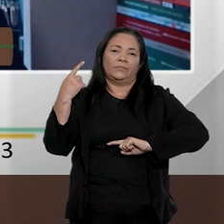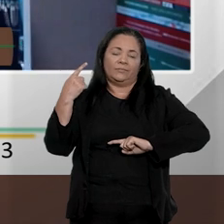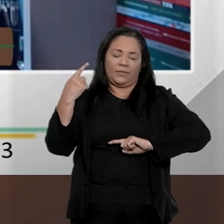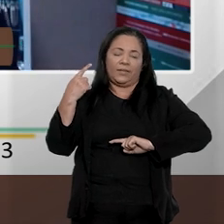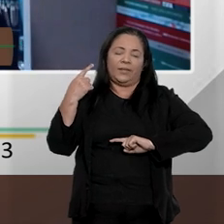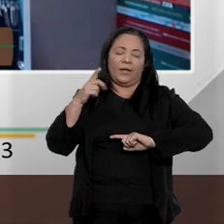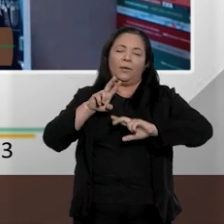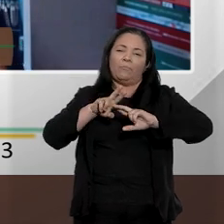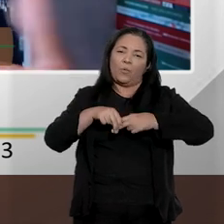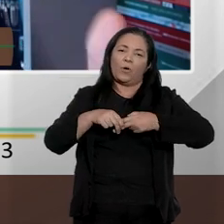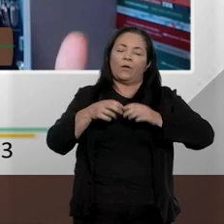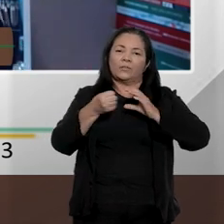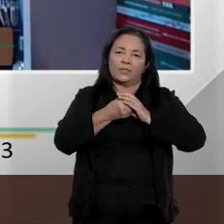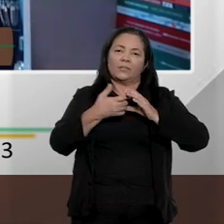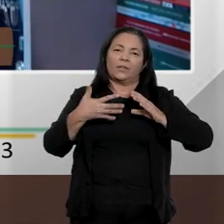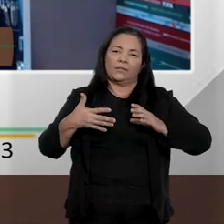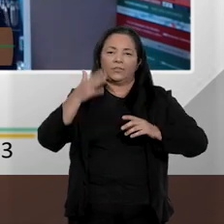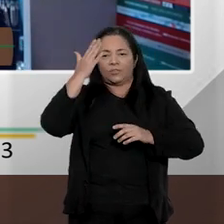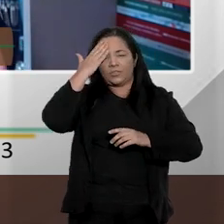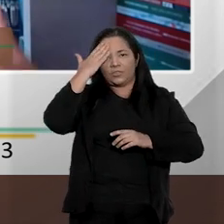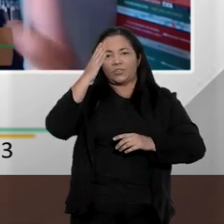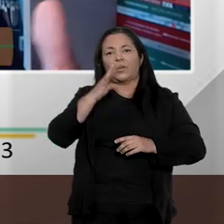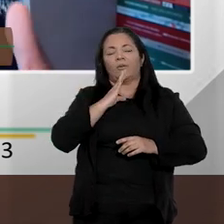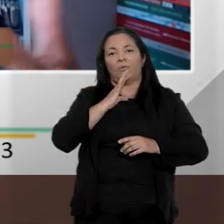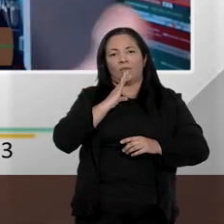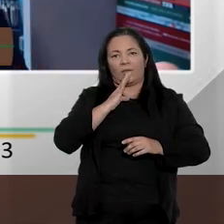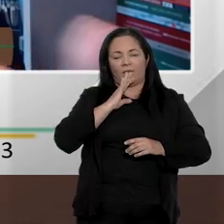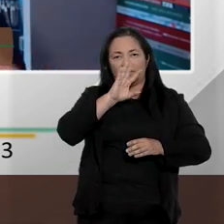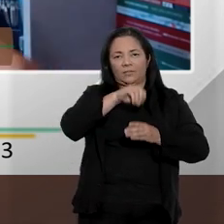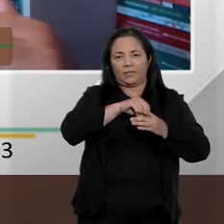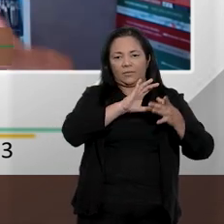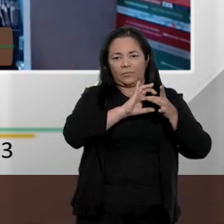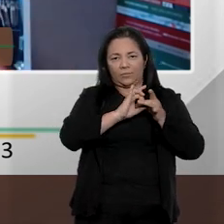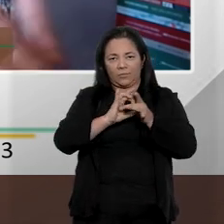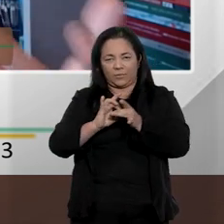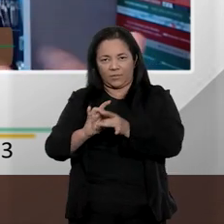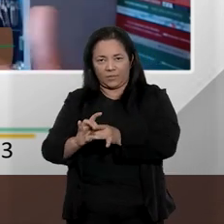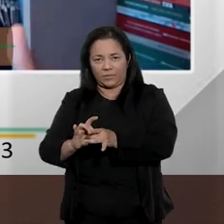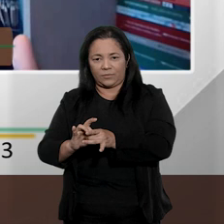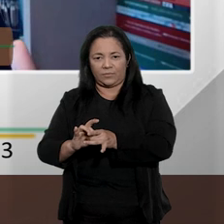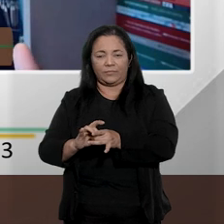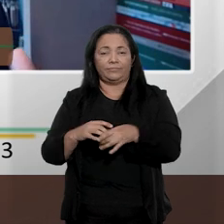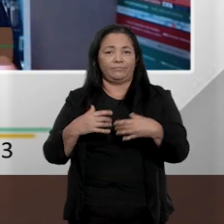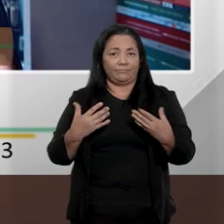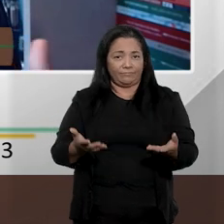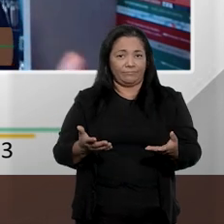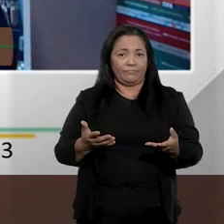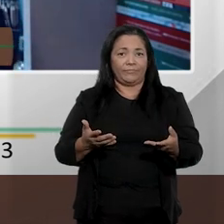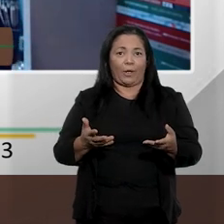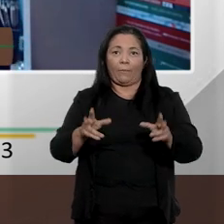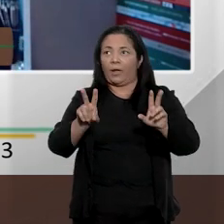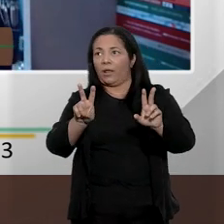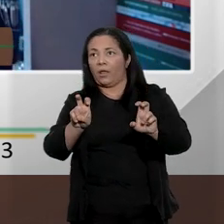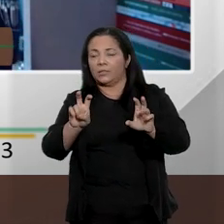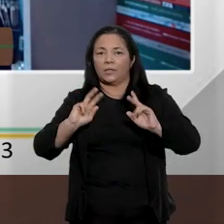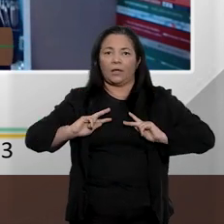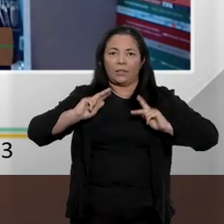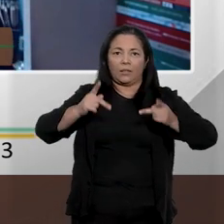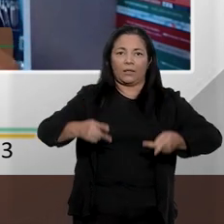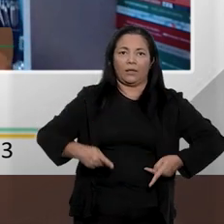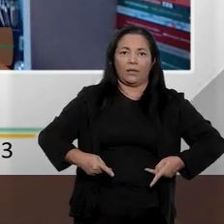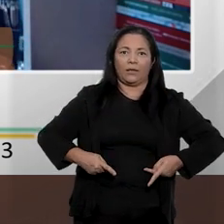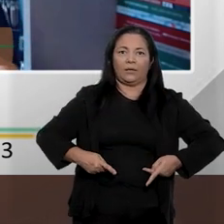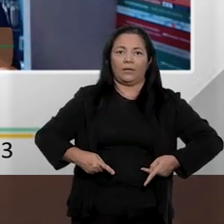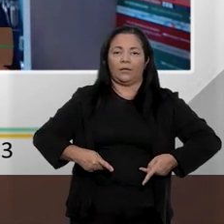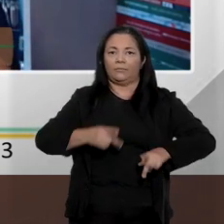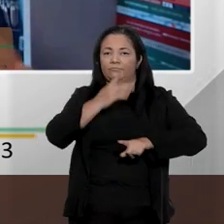contexto são, sobretudo, as condições fenotípicas, que chegam antes e que fazem com que ela tenha a sua humanidade negada. Mas a lei tenta